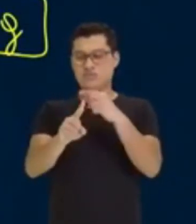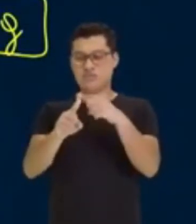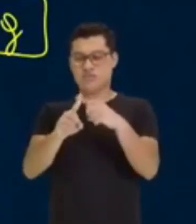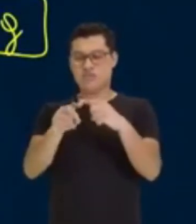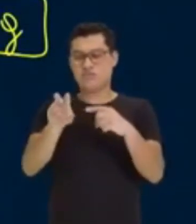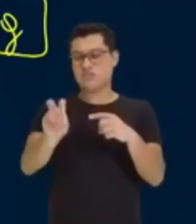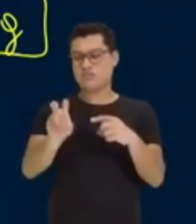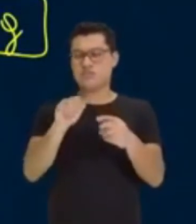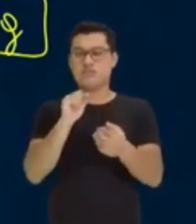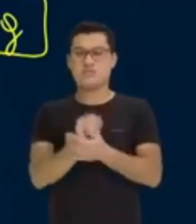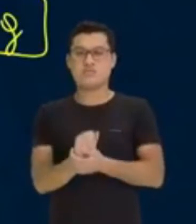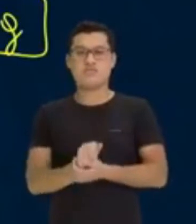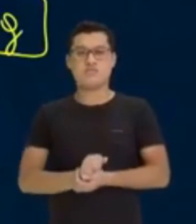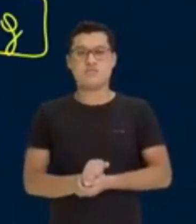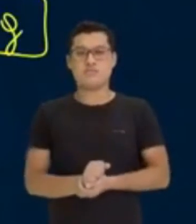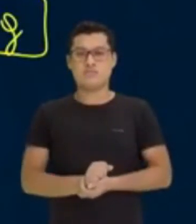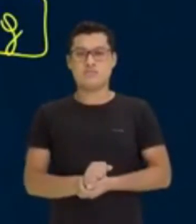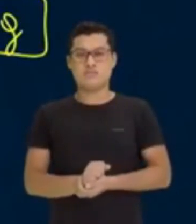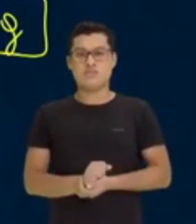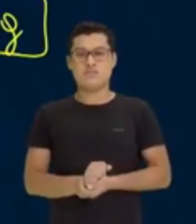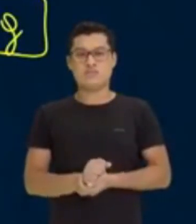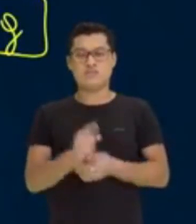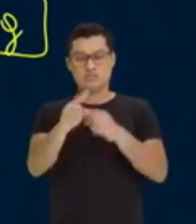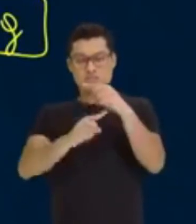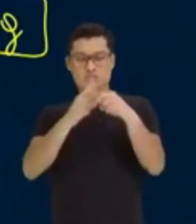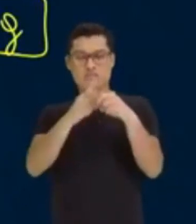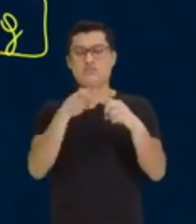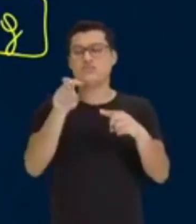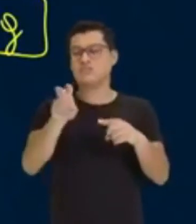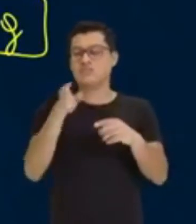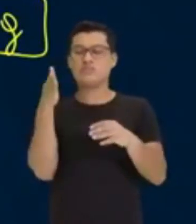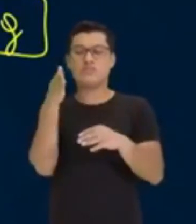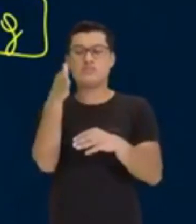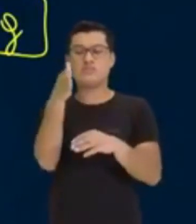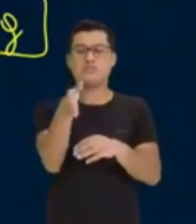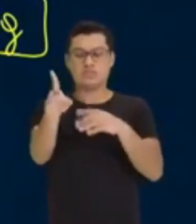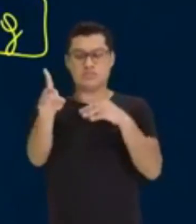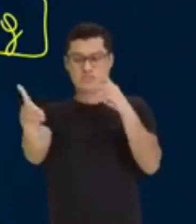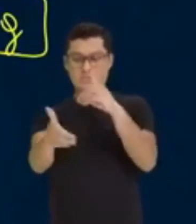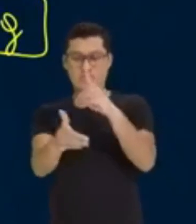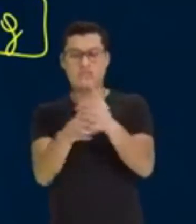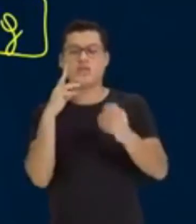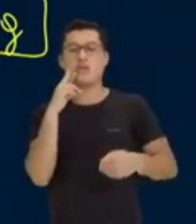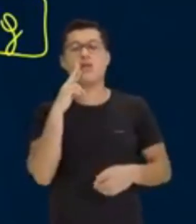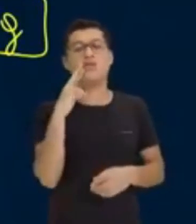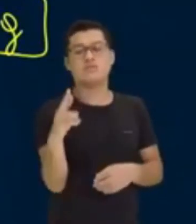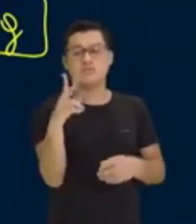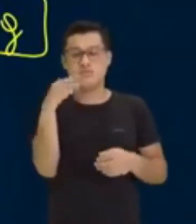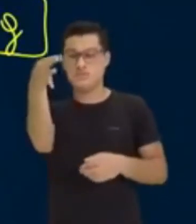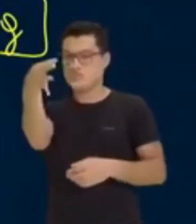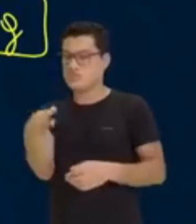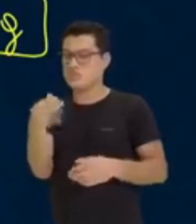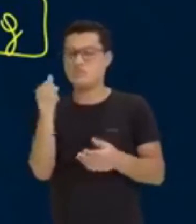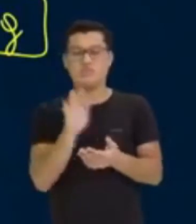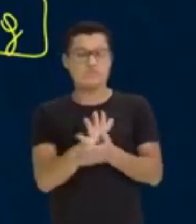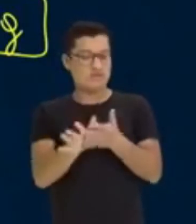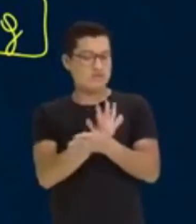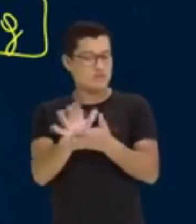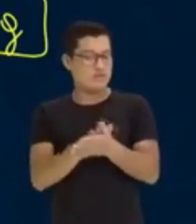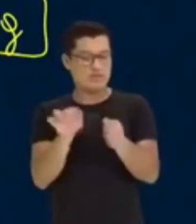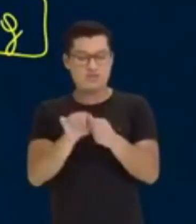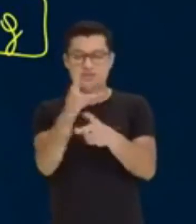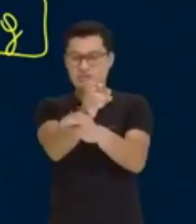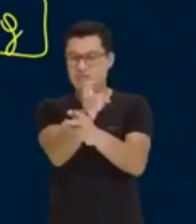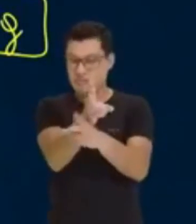5. E é isso mesmo, pessoal. Multiplicaria por 5 direto. Encontrava a resposta correta, sem necessariamente